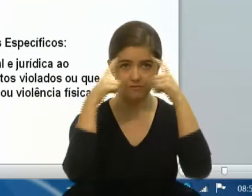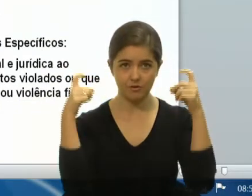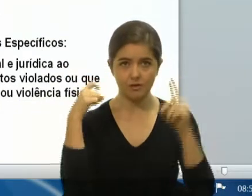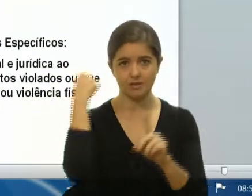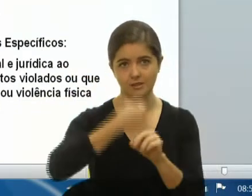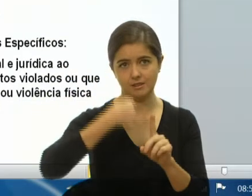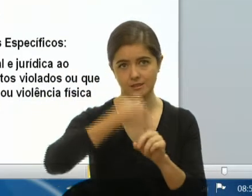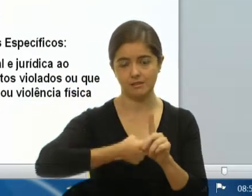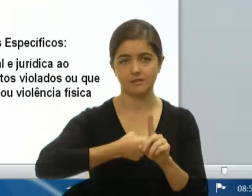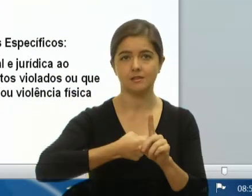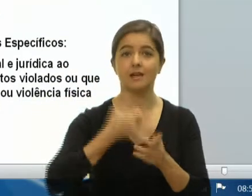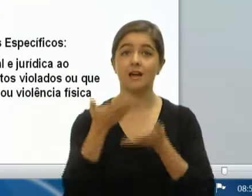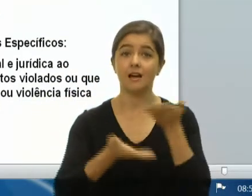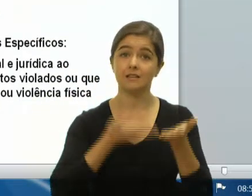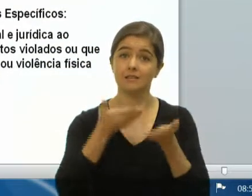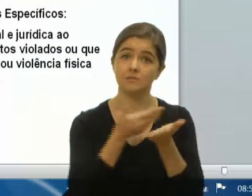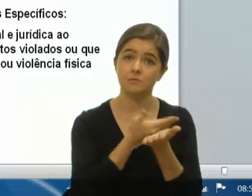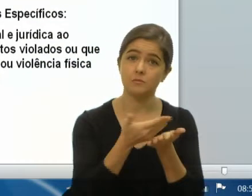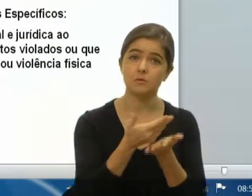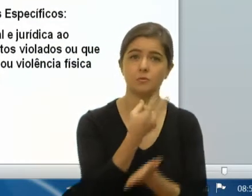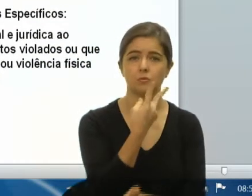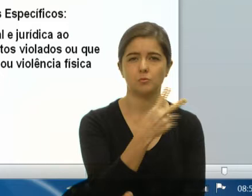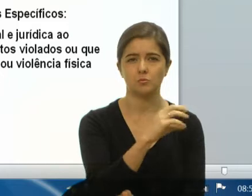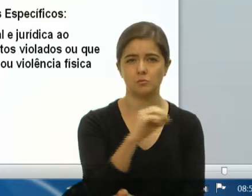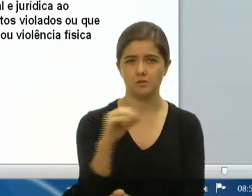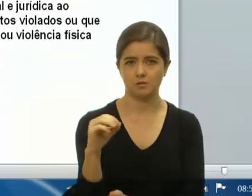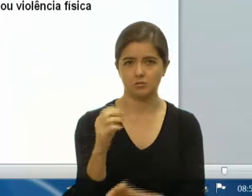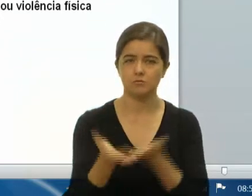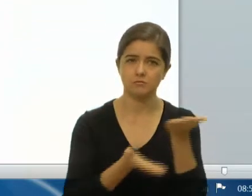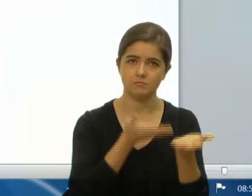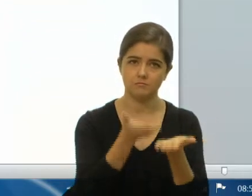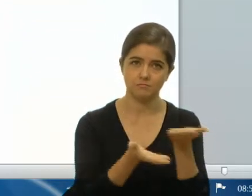atendimento inicial era 200 atendimentos.